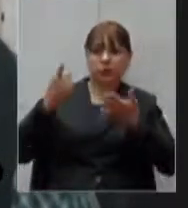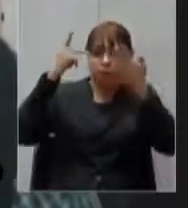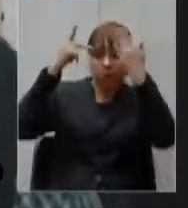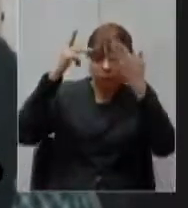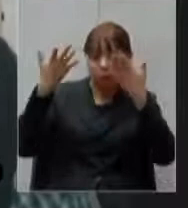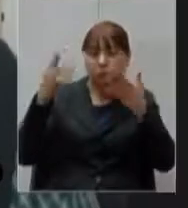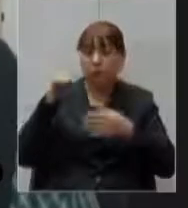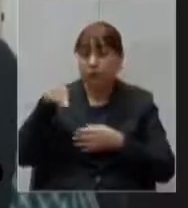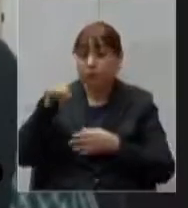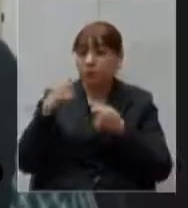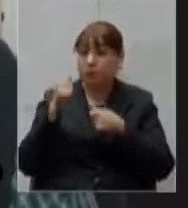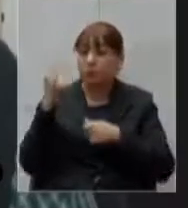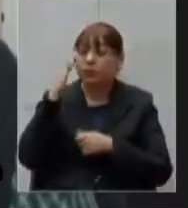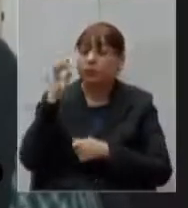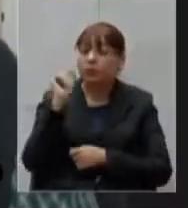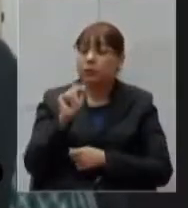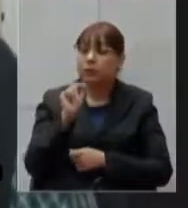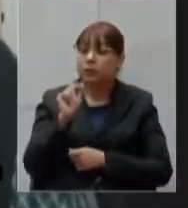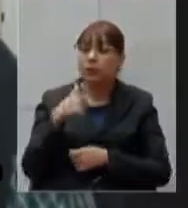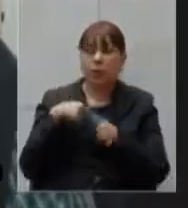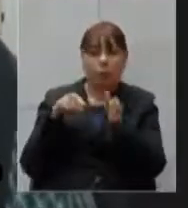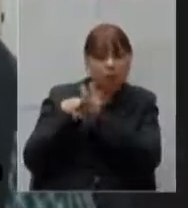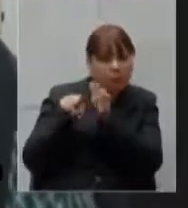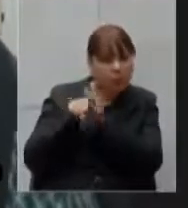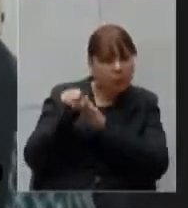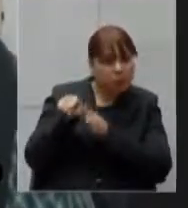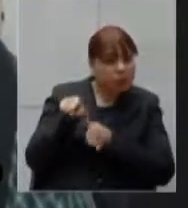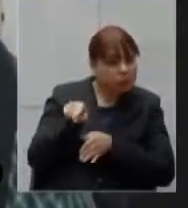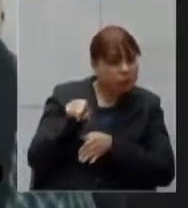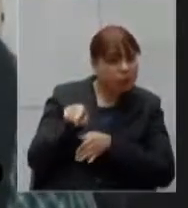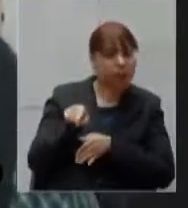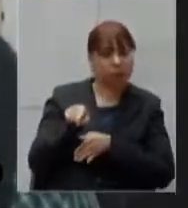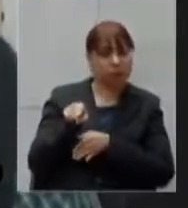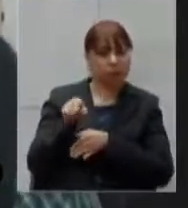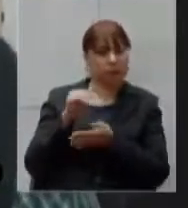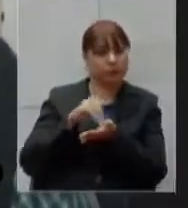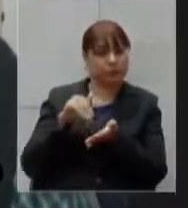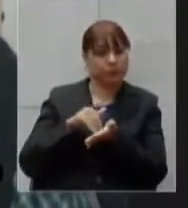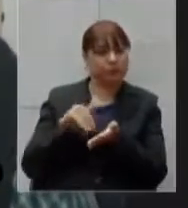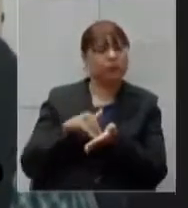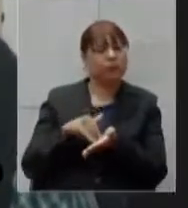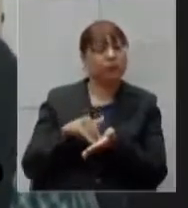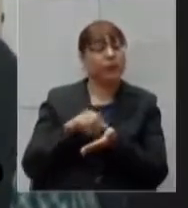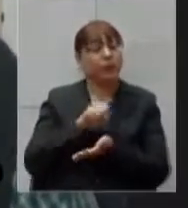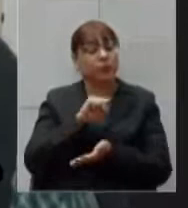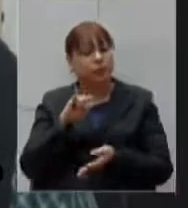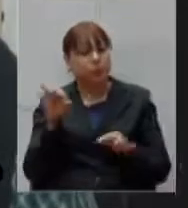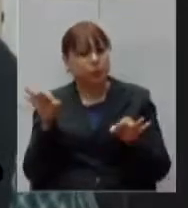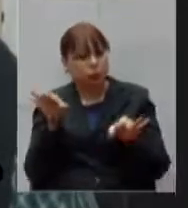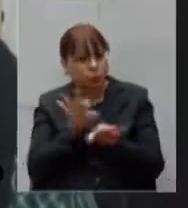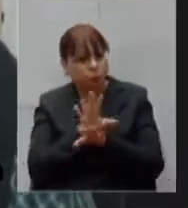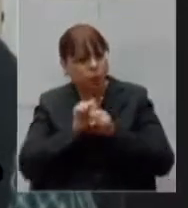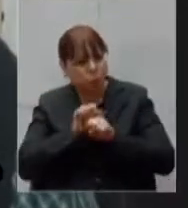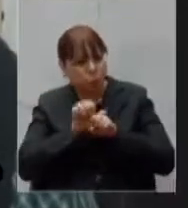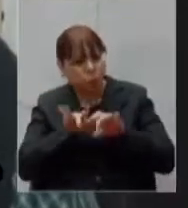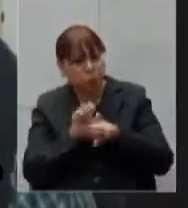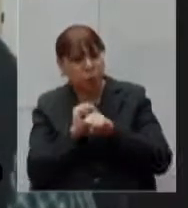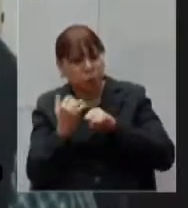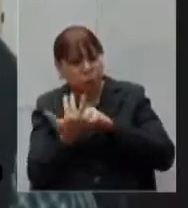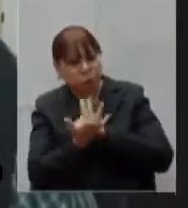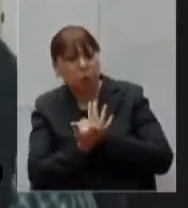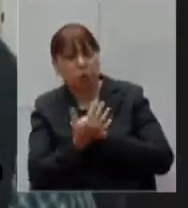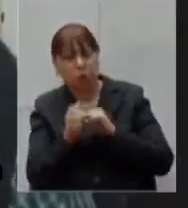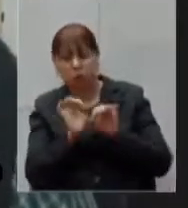possam saber eu questiono ao senhor também se passado esse período de pandemia se nós